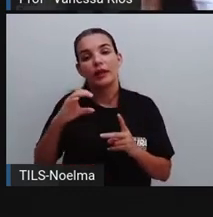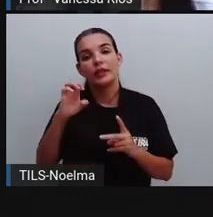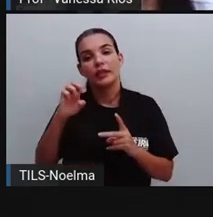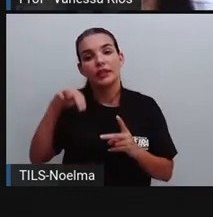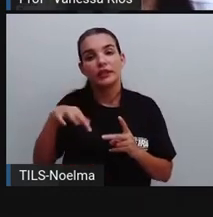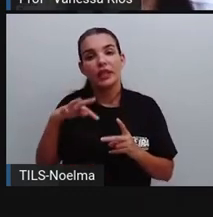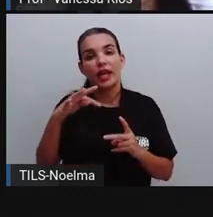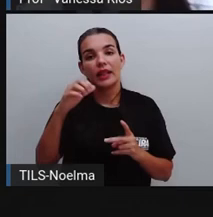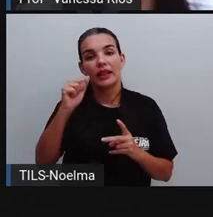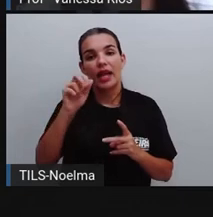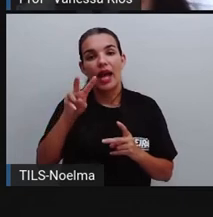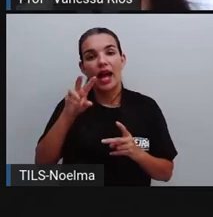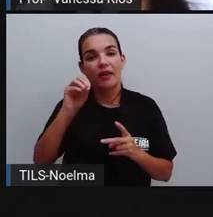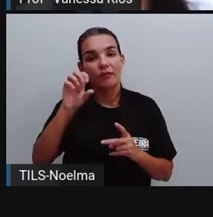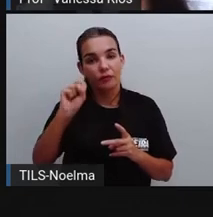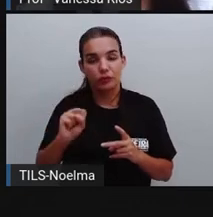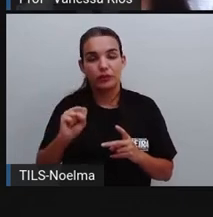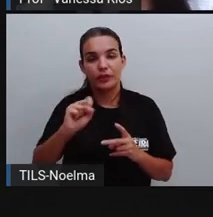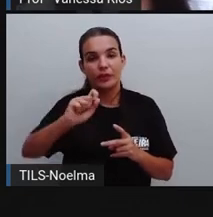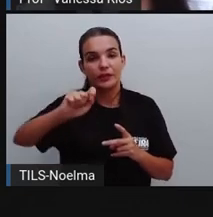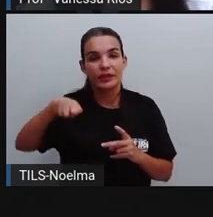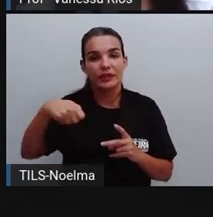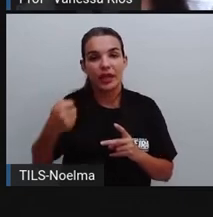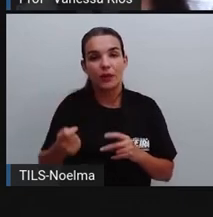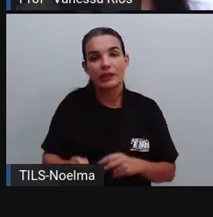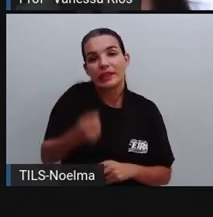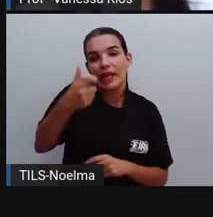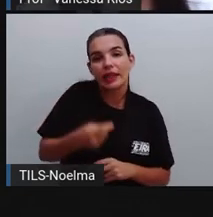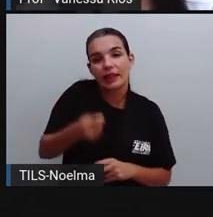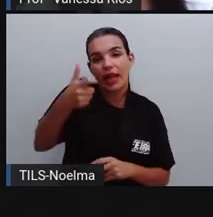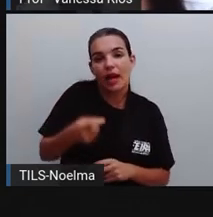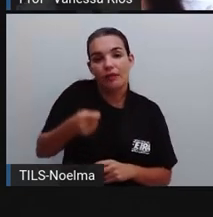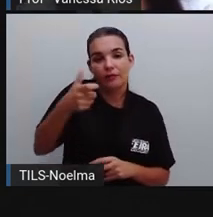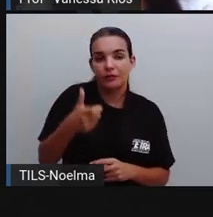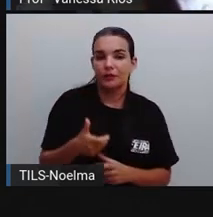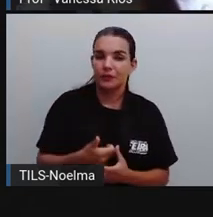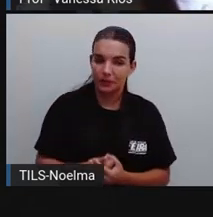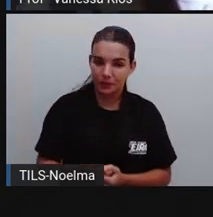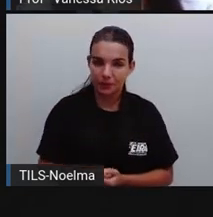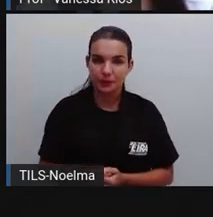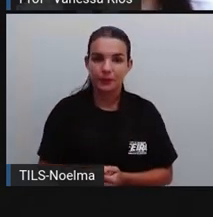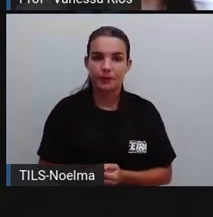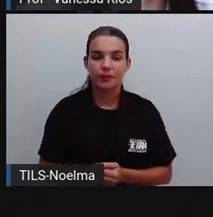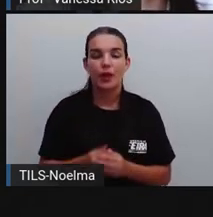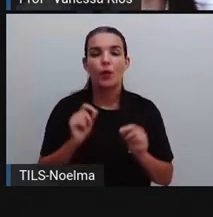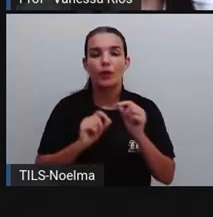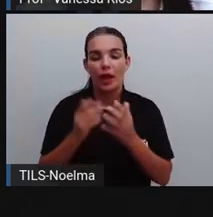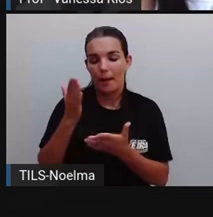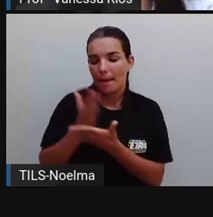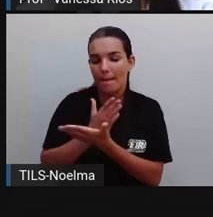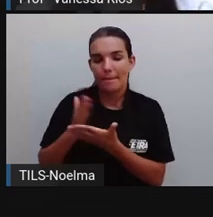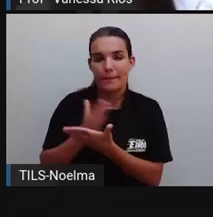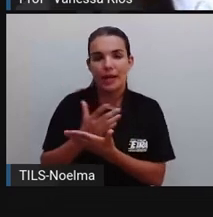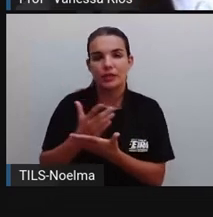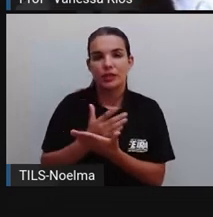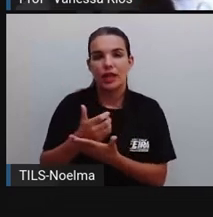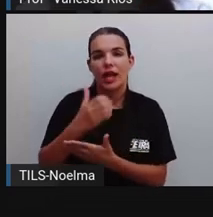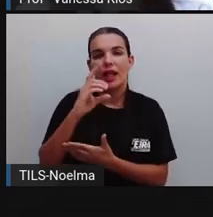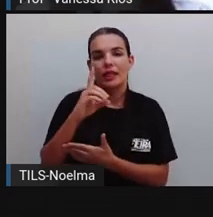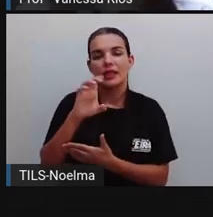de cores diferentes para a gente poder observar melhor, corresponde aos centavos e é justamente a parte